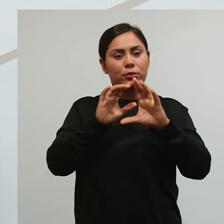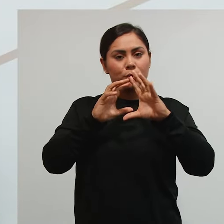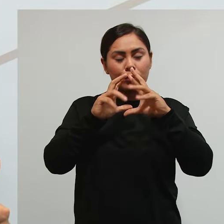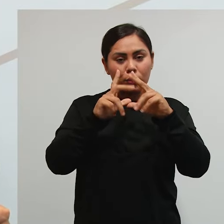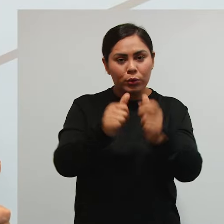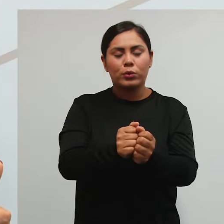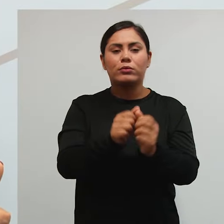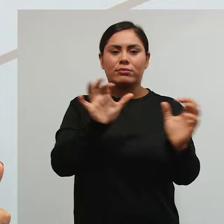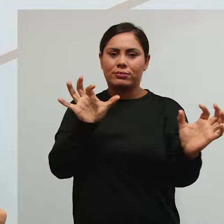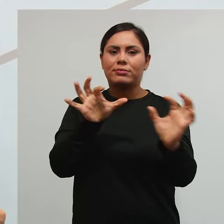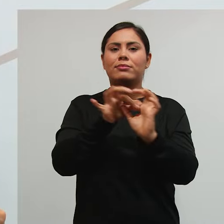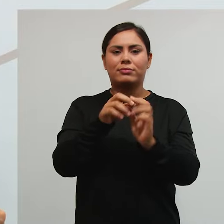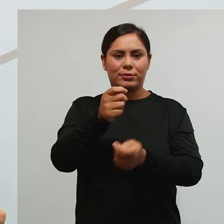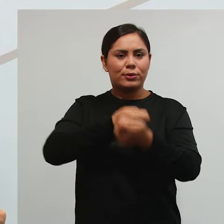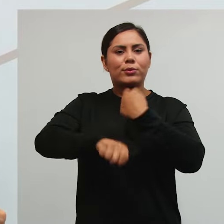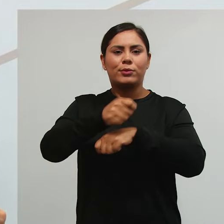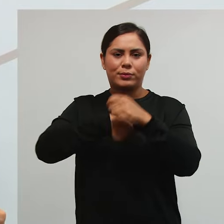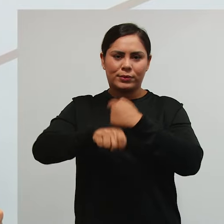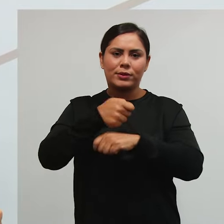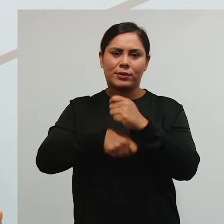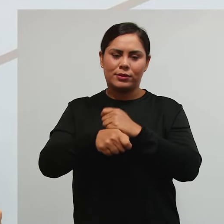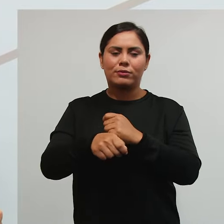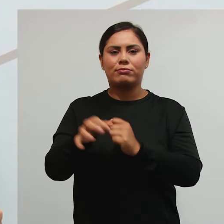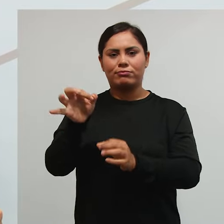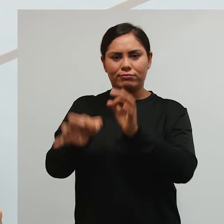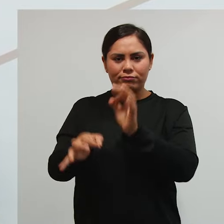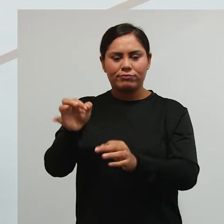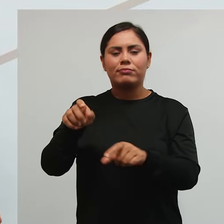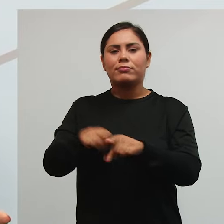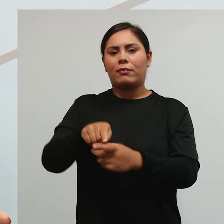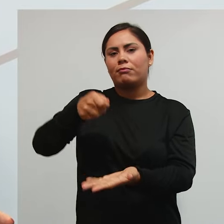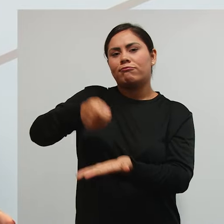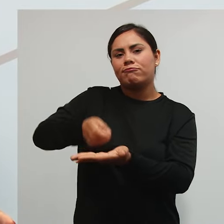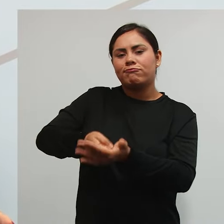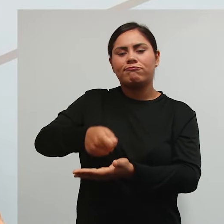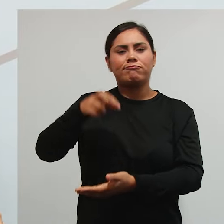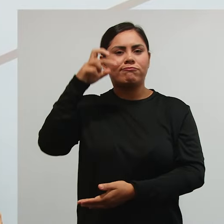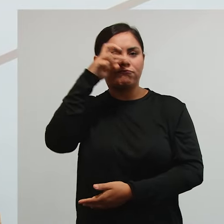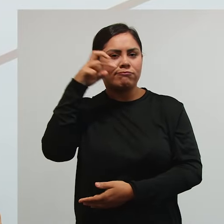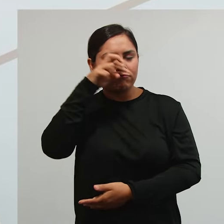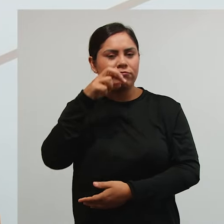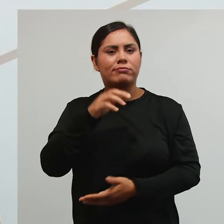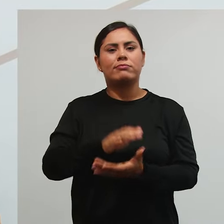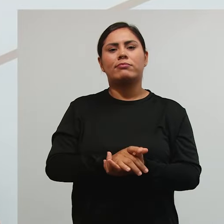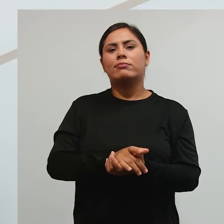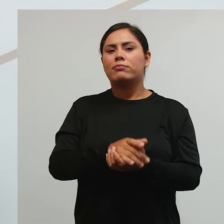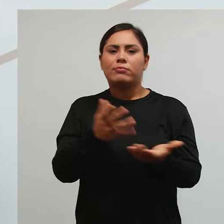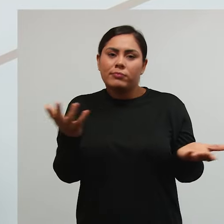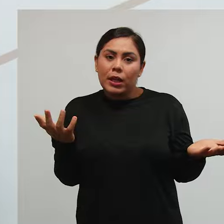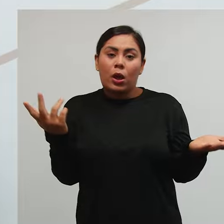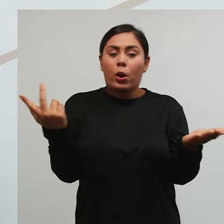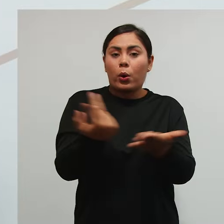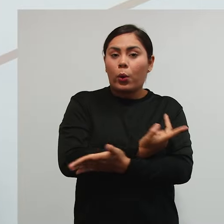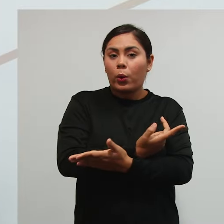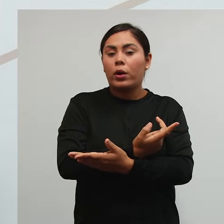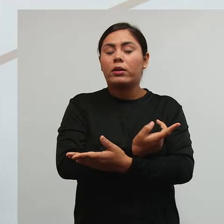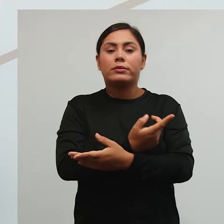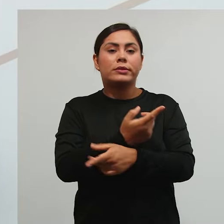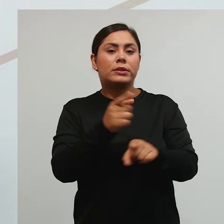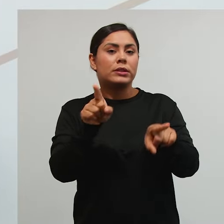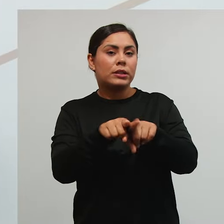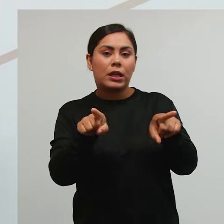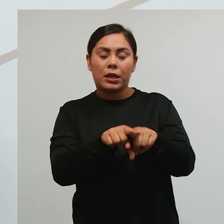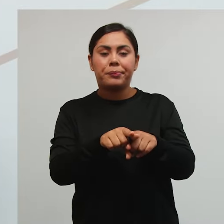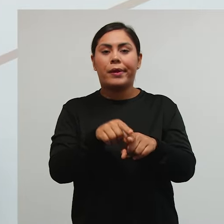isso tudo tem relação com a administração tributária tá que tem o dever de fiscalizar e eventualmente